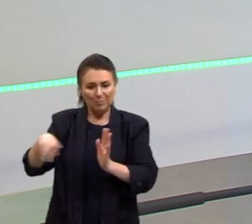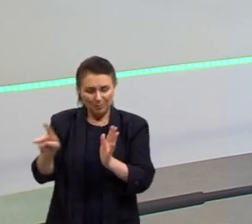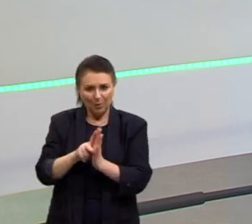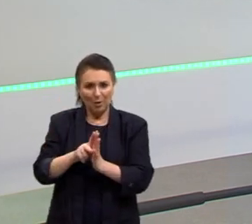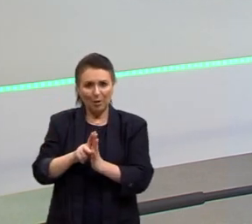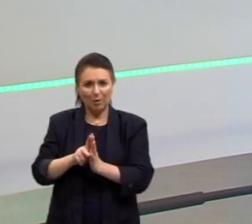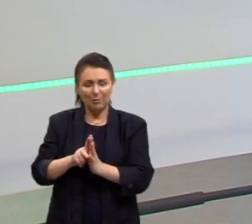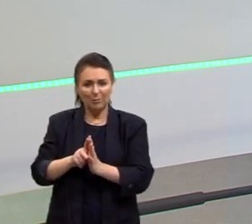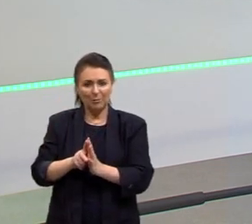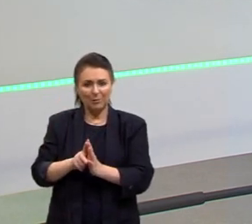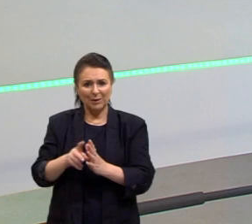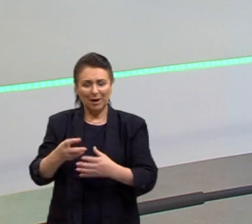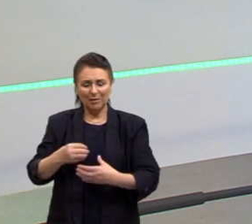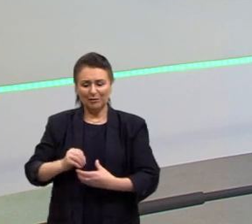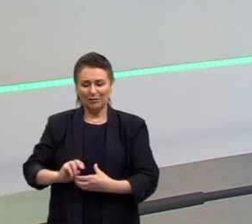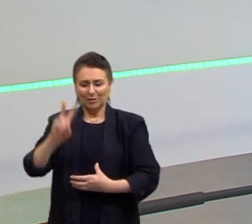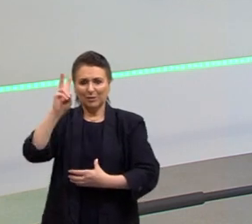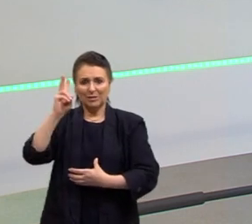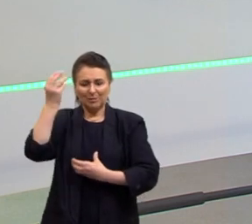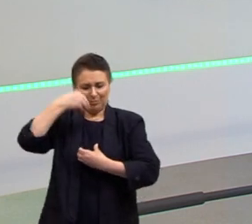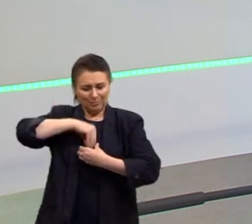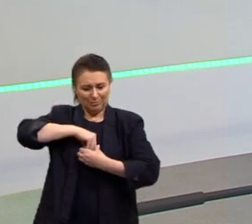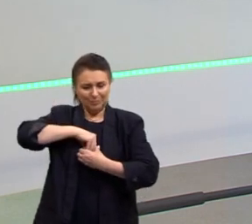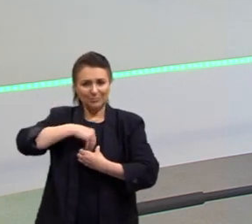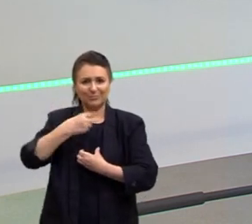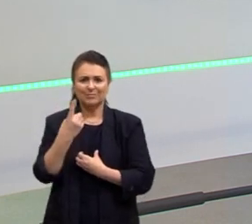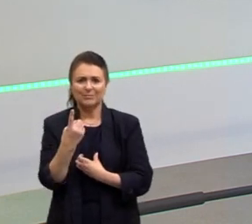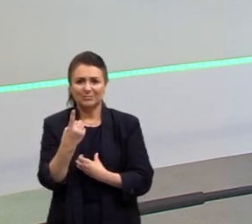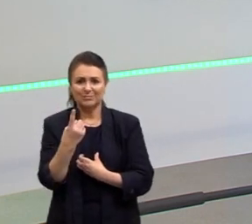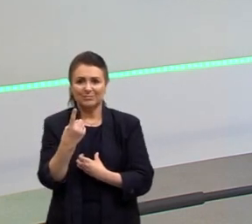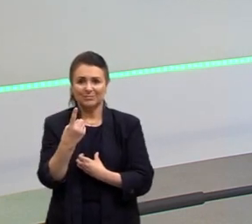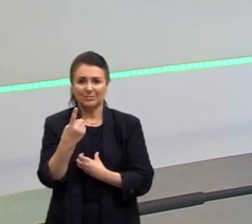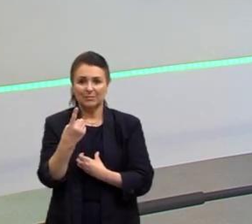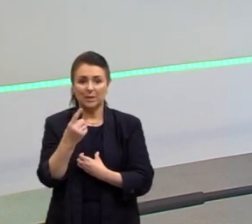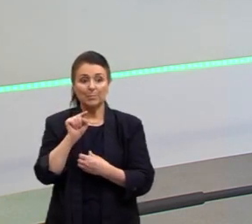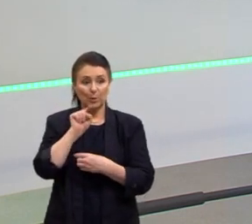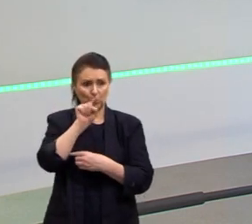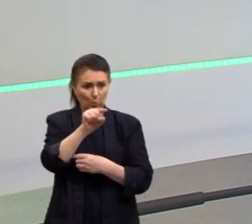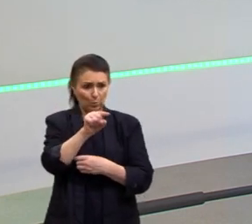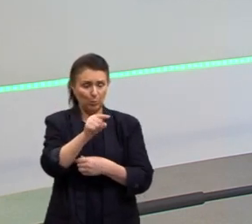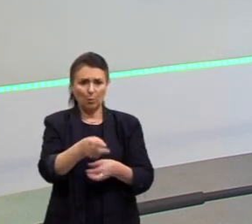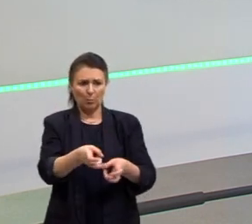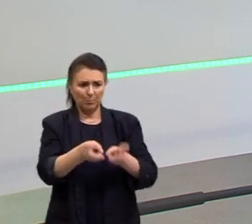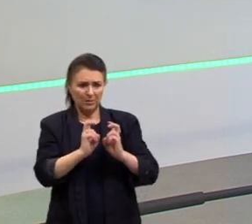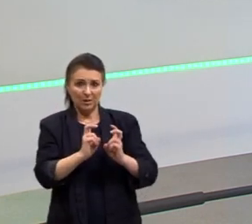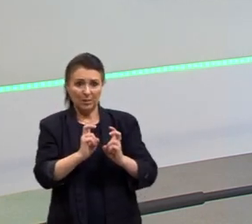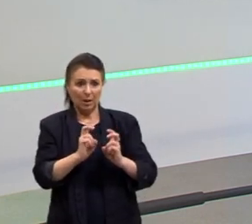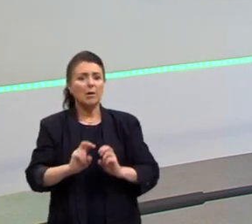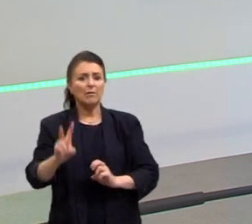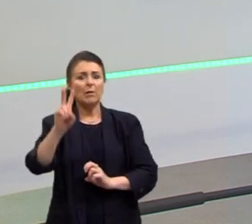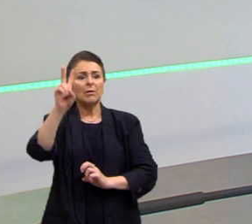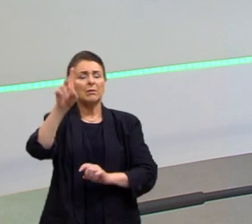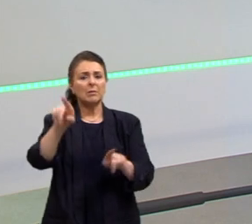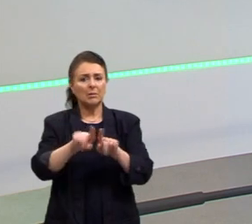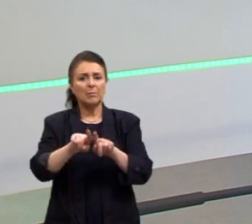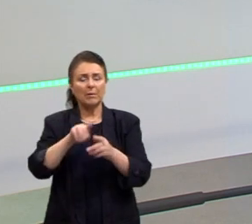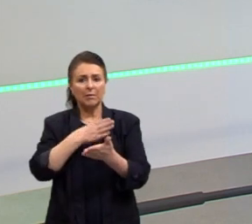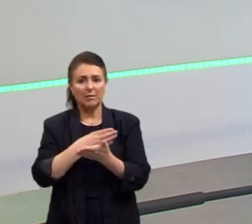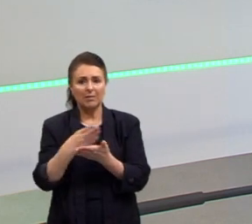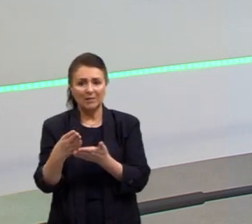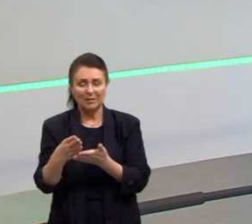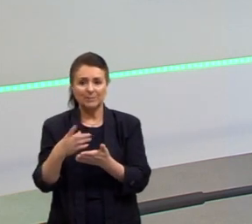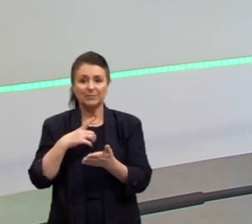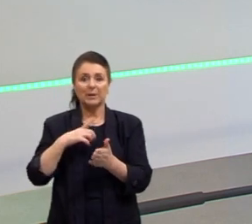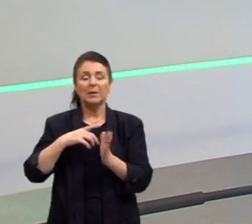para que se torne também valorizado pelo outro, certo? Nós poderíamos entrar aqui no contexto de